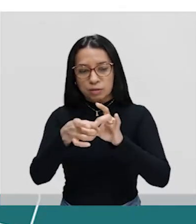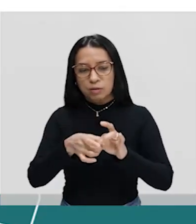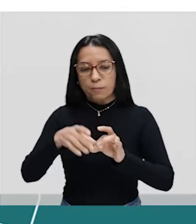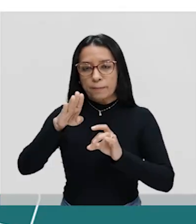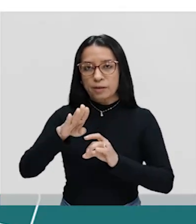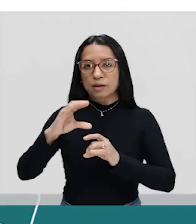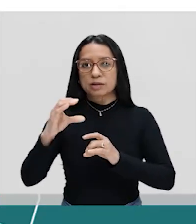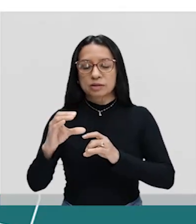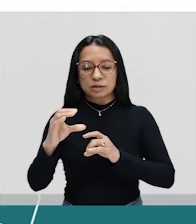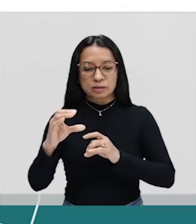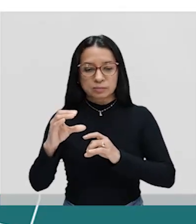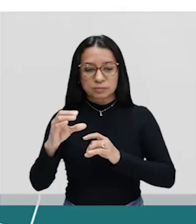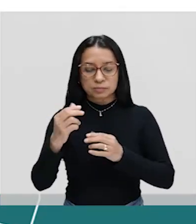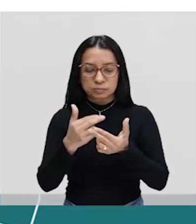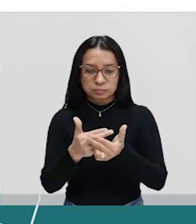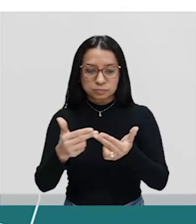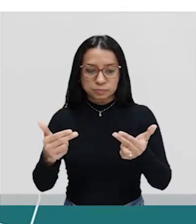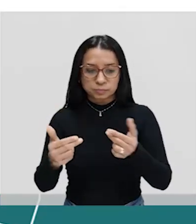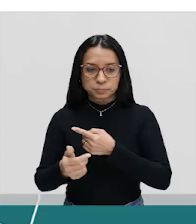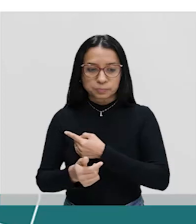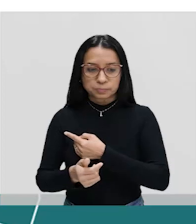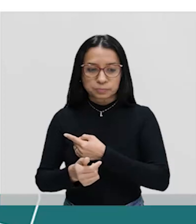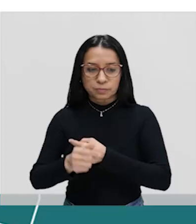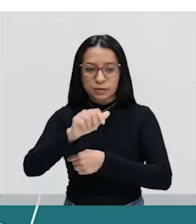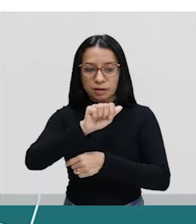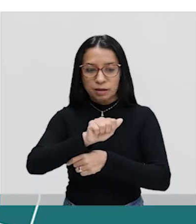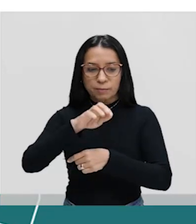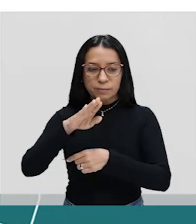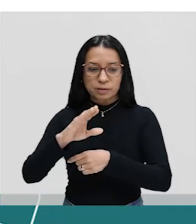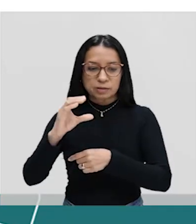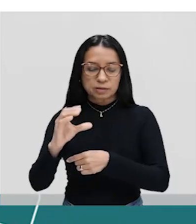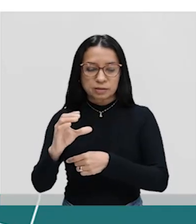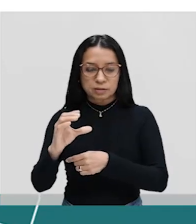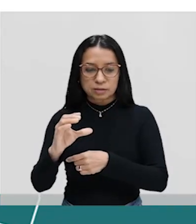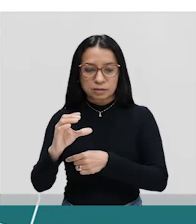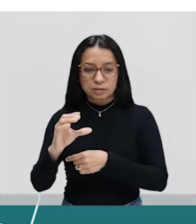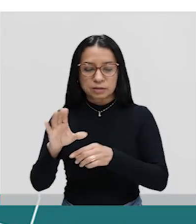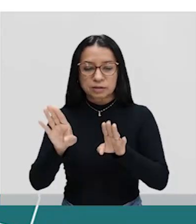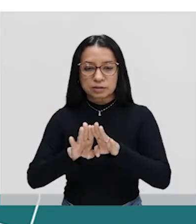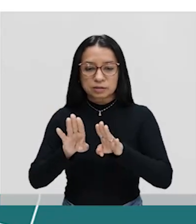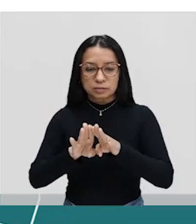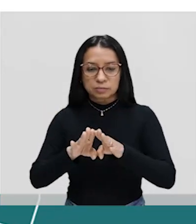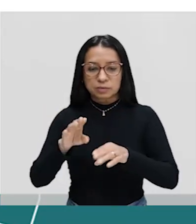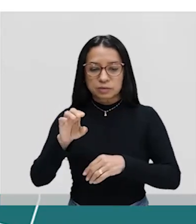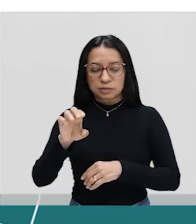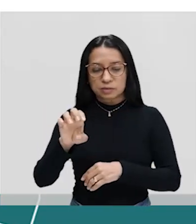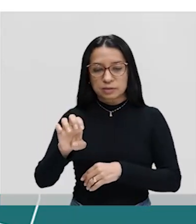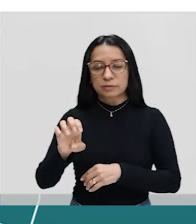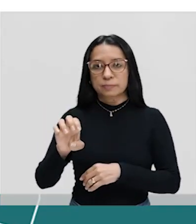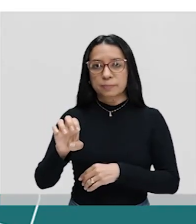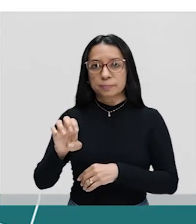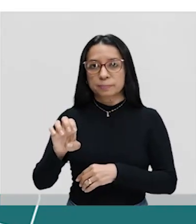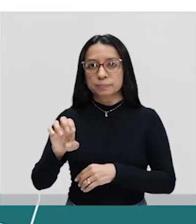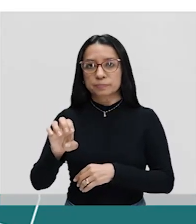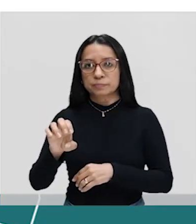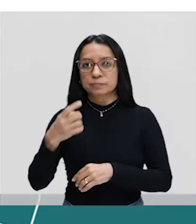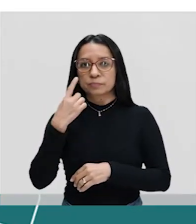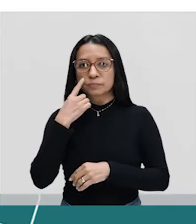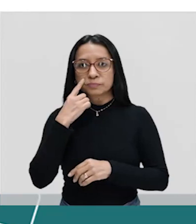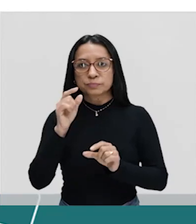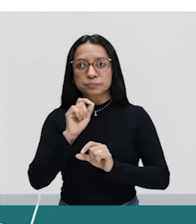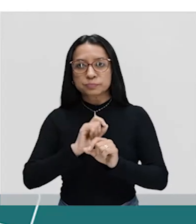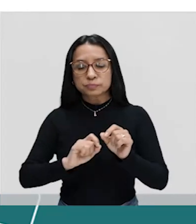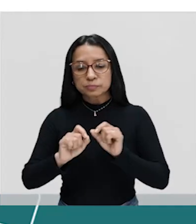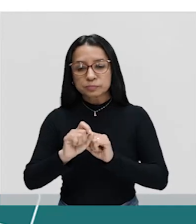elementos, na escrita dos elementos A, B, C, né? D e também o elemento E. Veja que